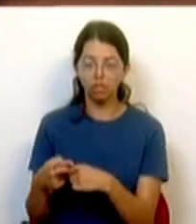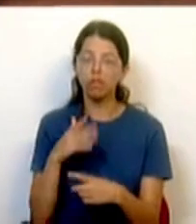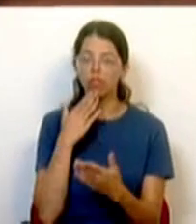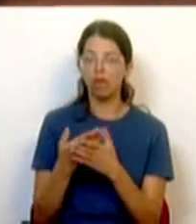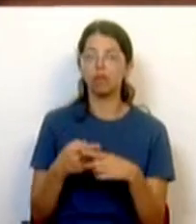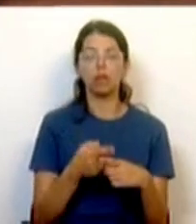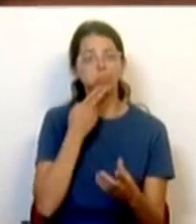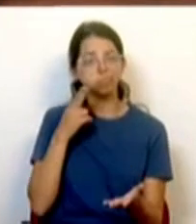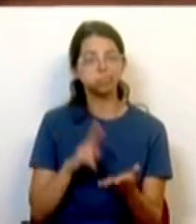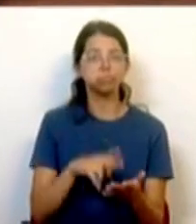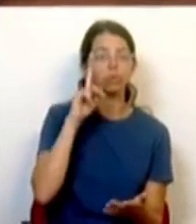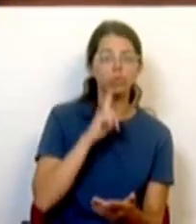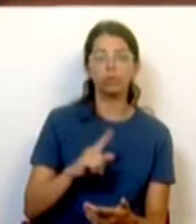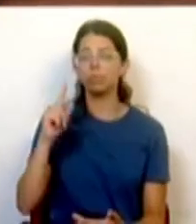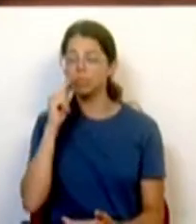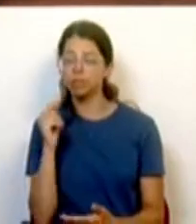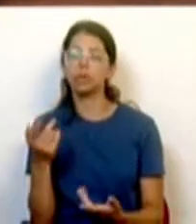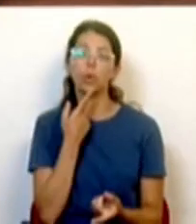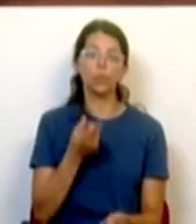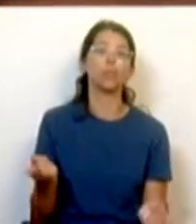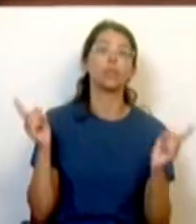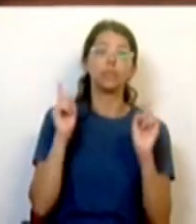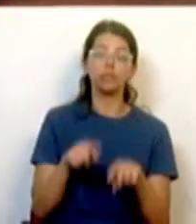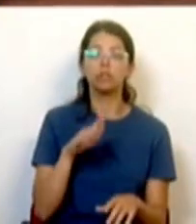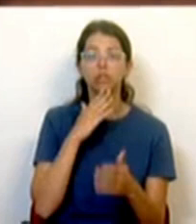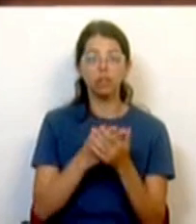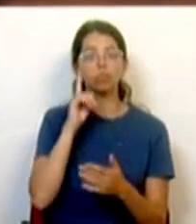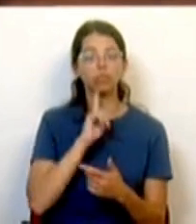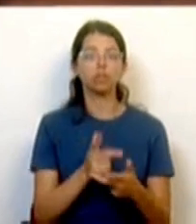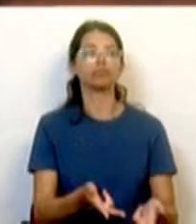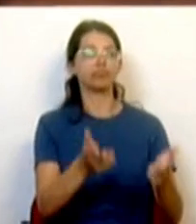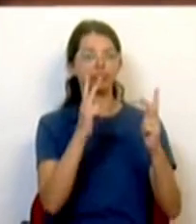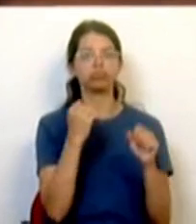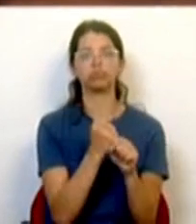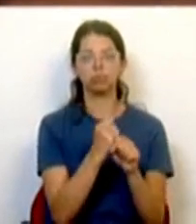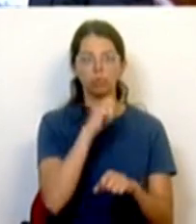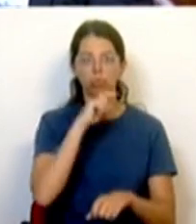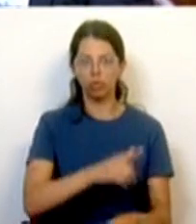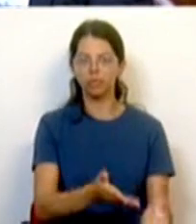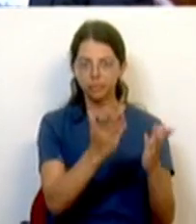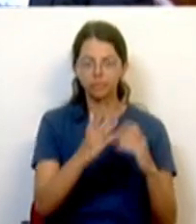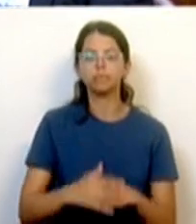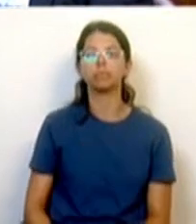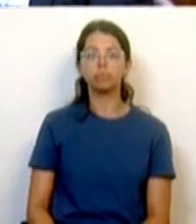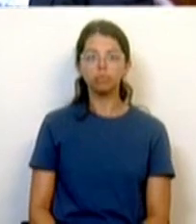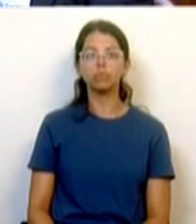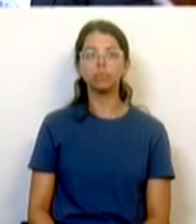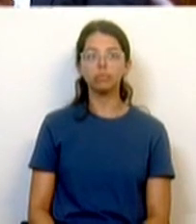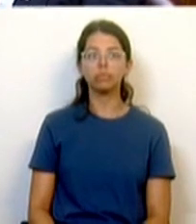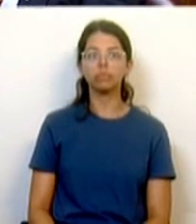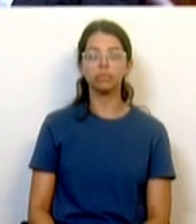partilha entre homens e mulheres, mais uma vez, libertando as mulheres para o espaço que merecem ocupar. Com